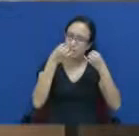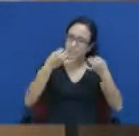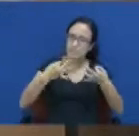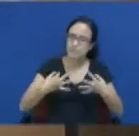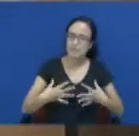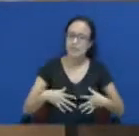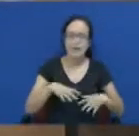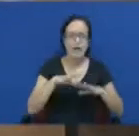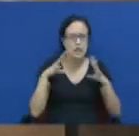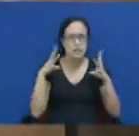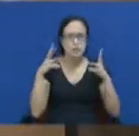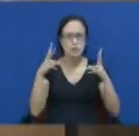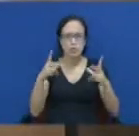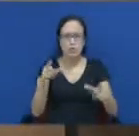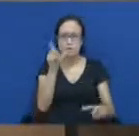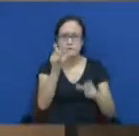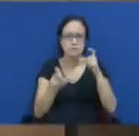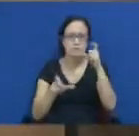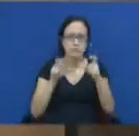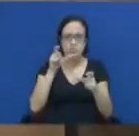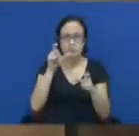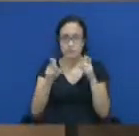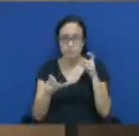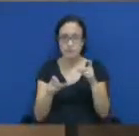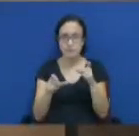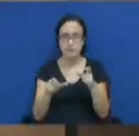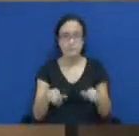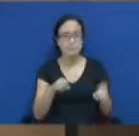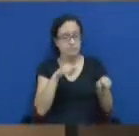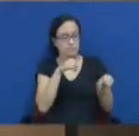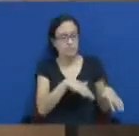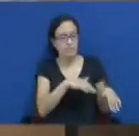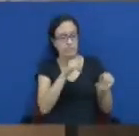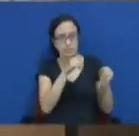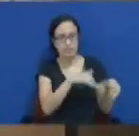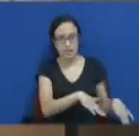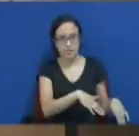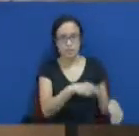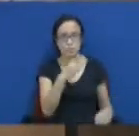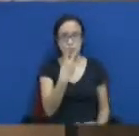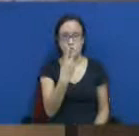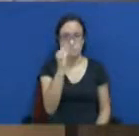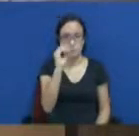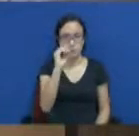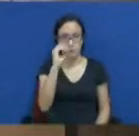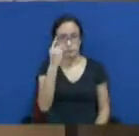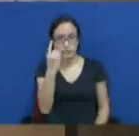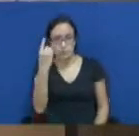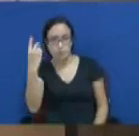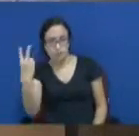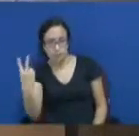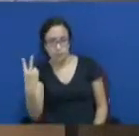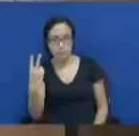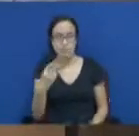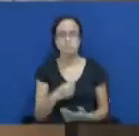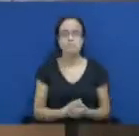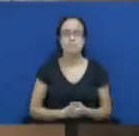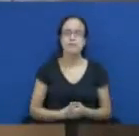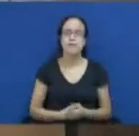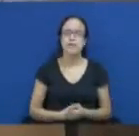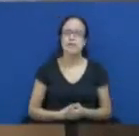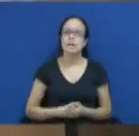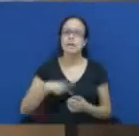Em setembro de 2012, onde estava acontecendo a campanha política, nós